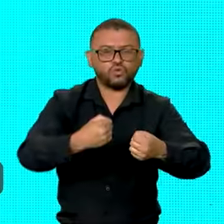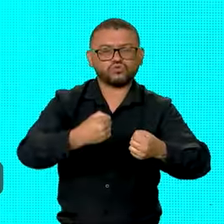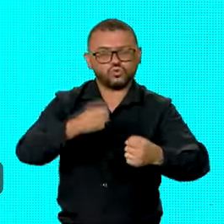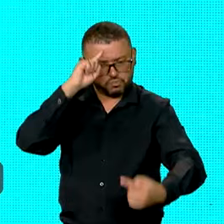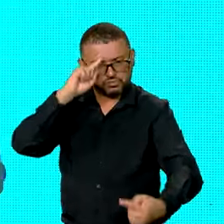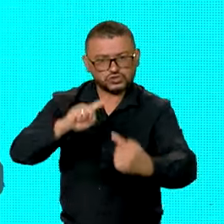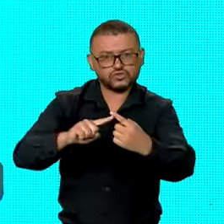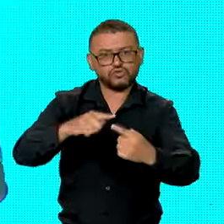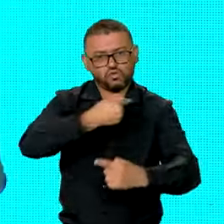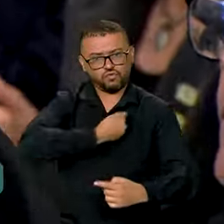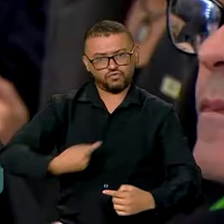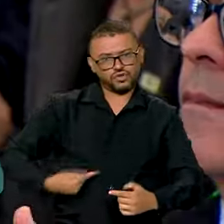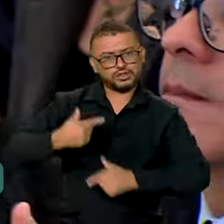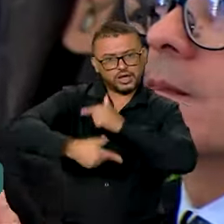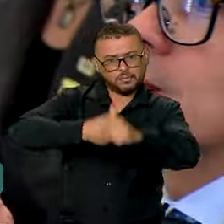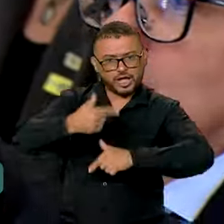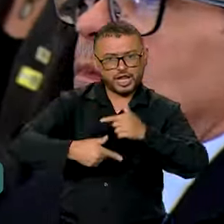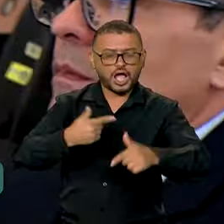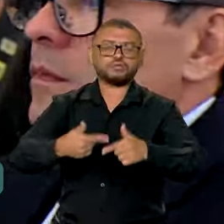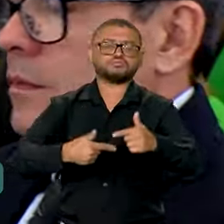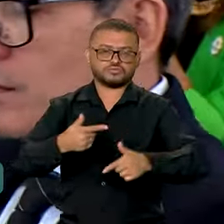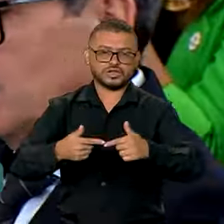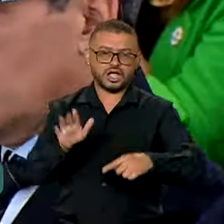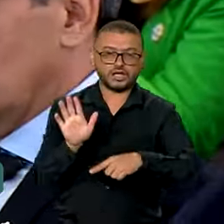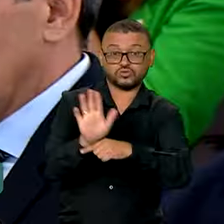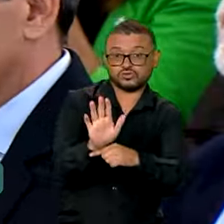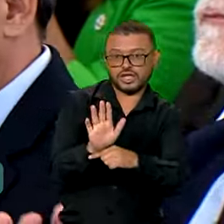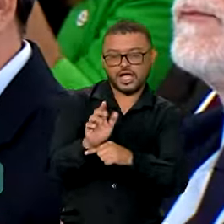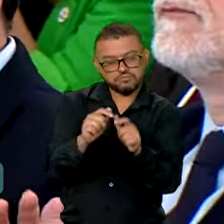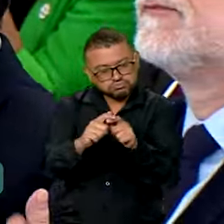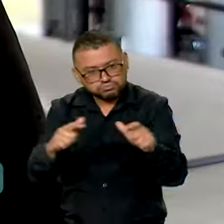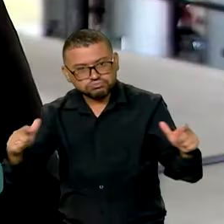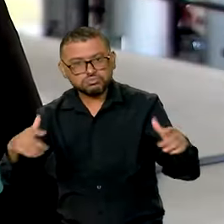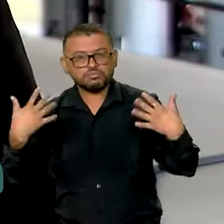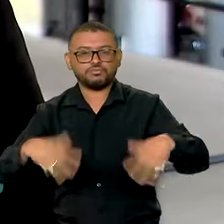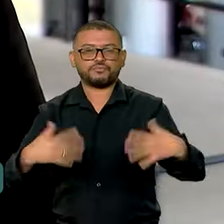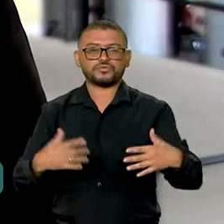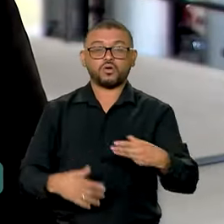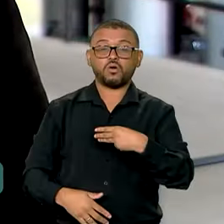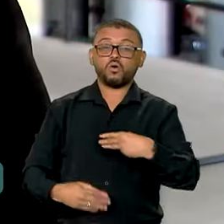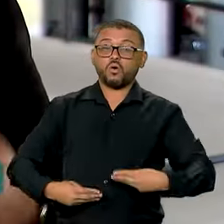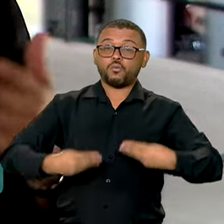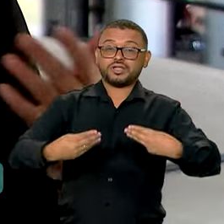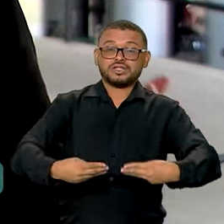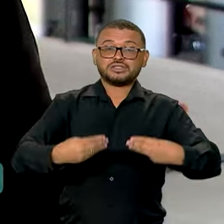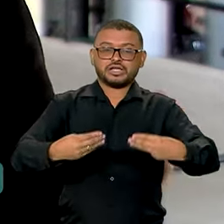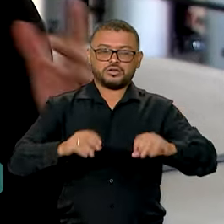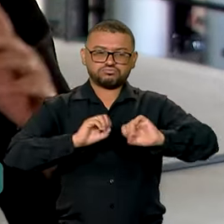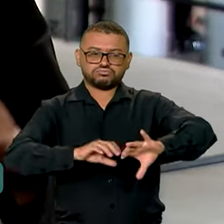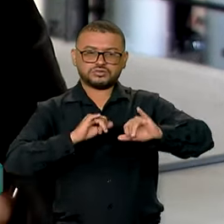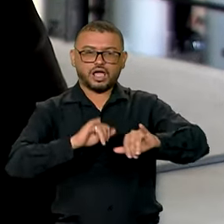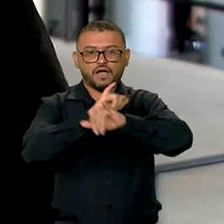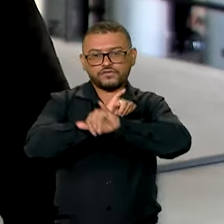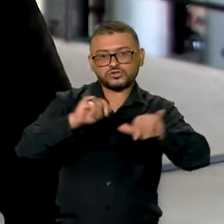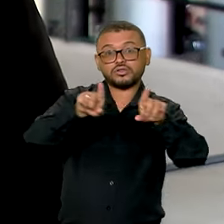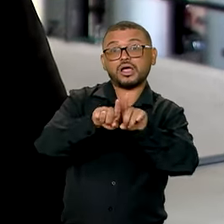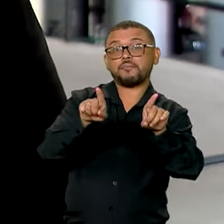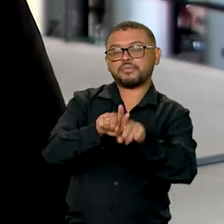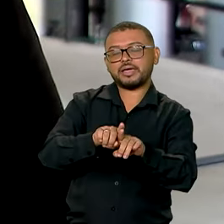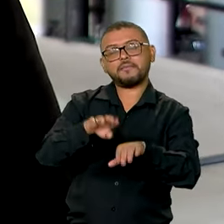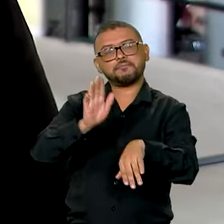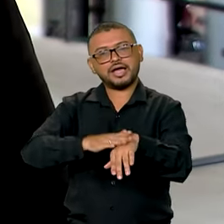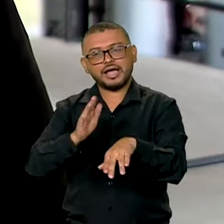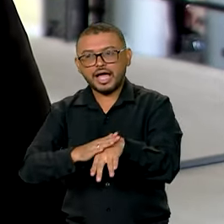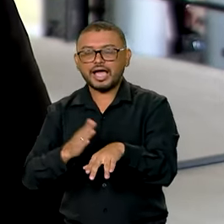desse governo com essa ampliação. O Ministério da Educação também anunciou a